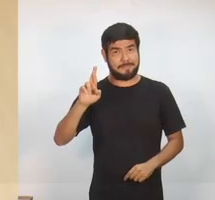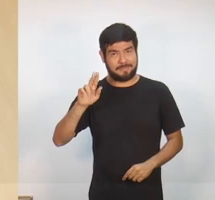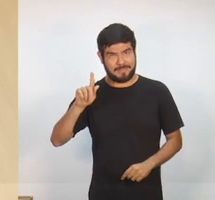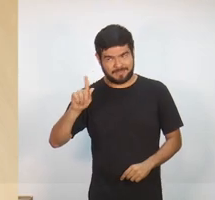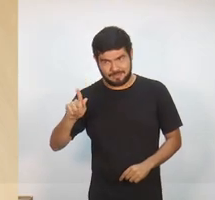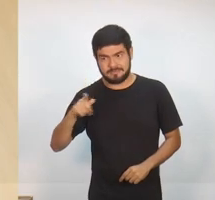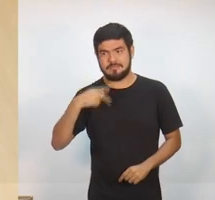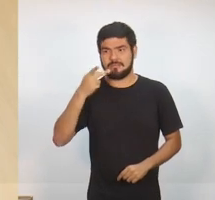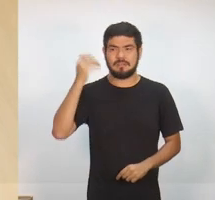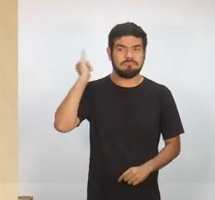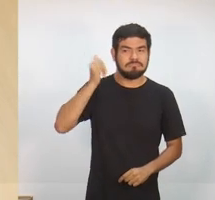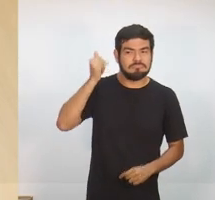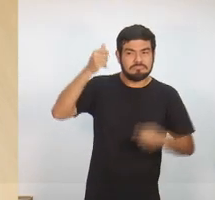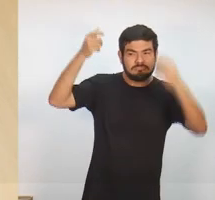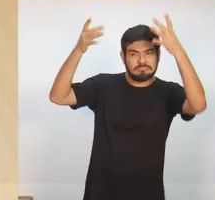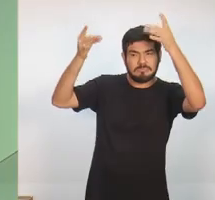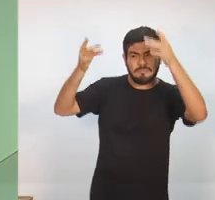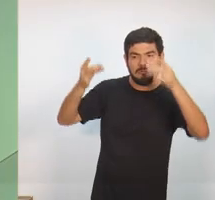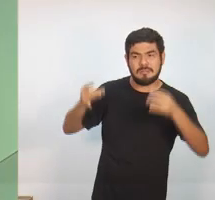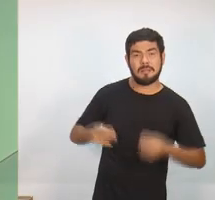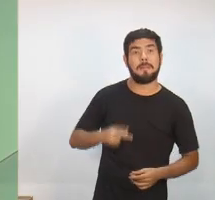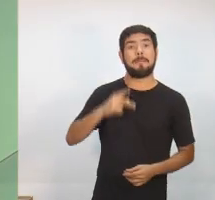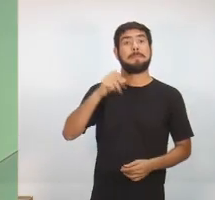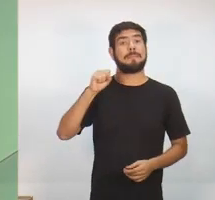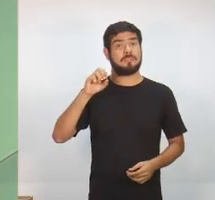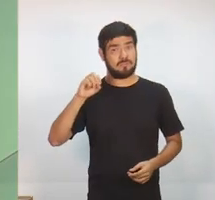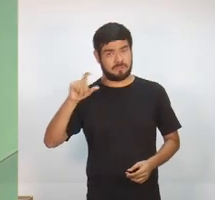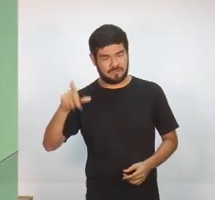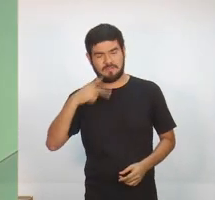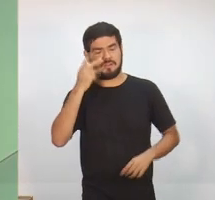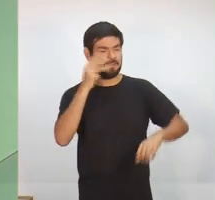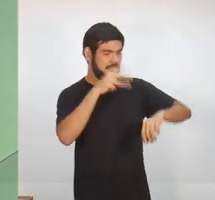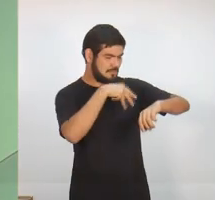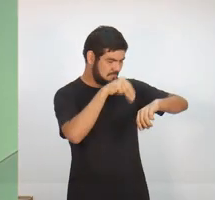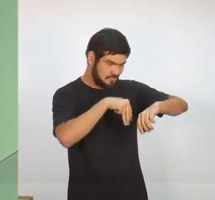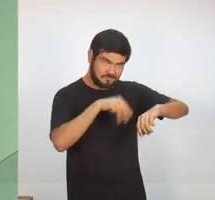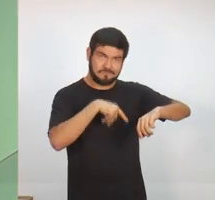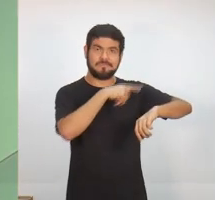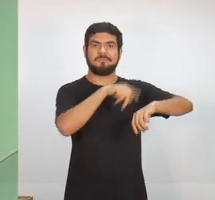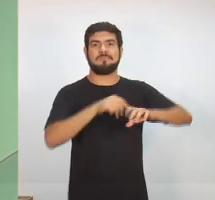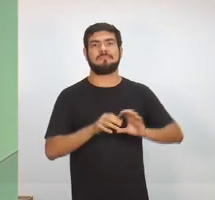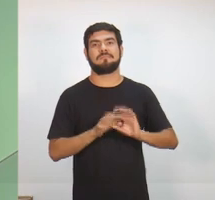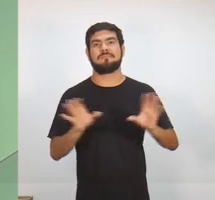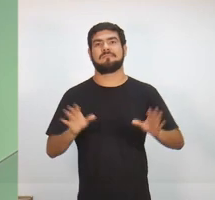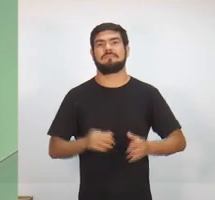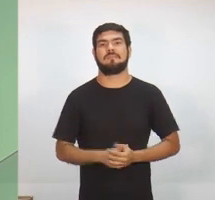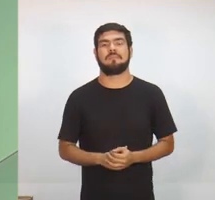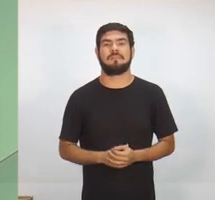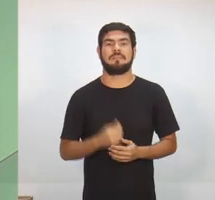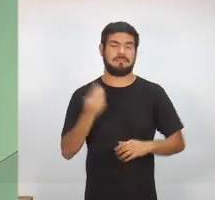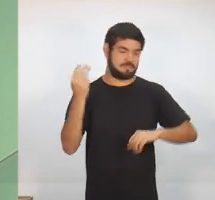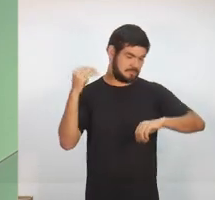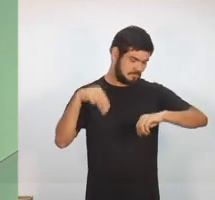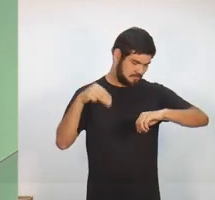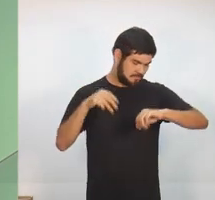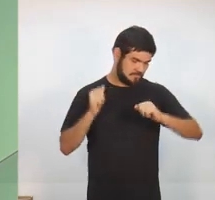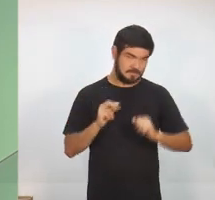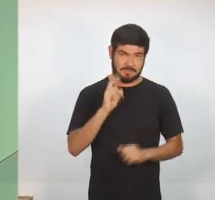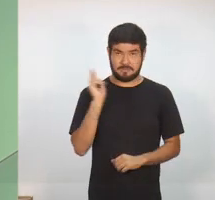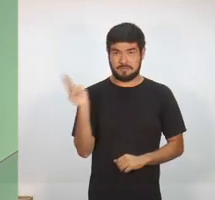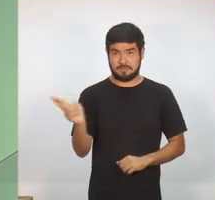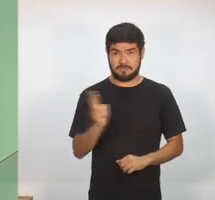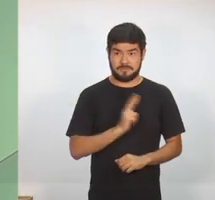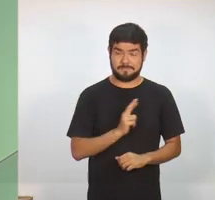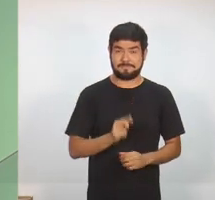candidato Berg da UGT, do PSOL. Ele também tem três minutos. Por favor, cronômetro na tela. Três minutos. O senhor pode responder a